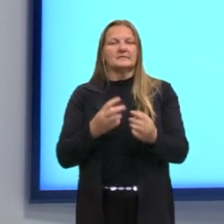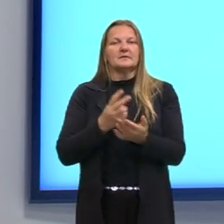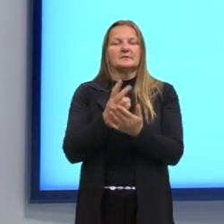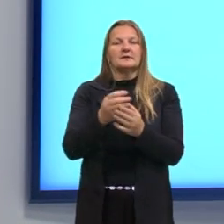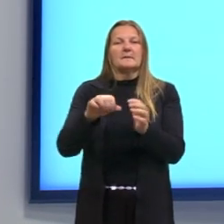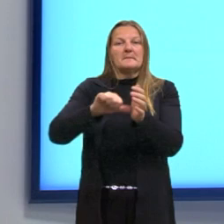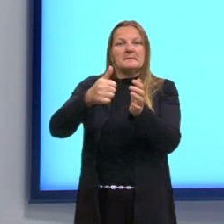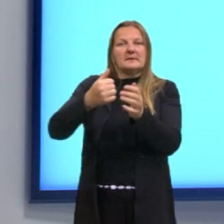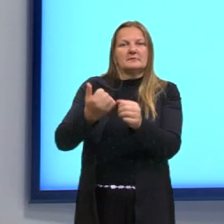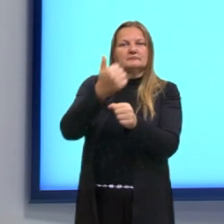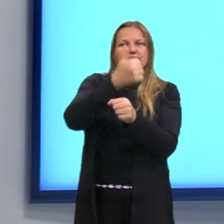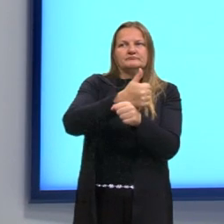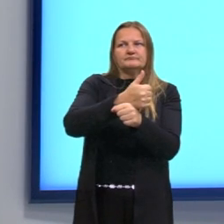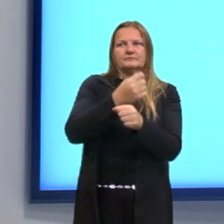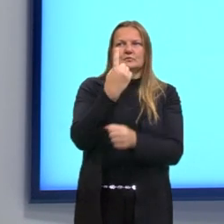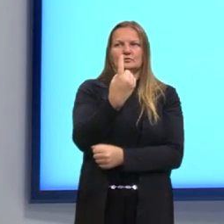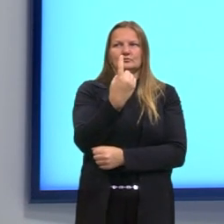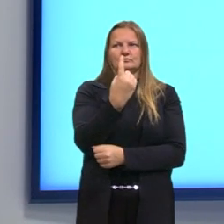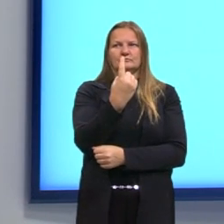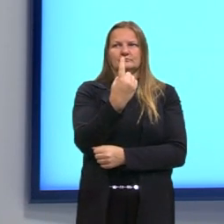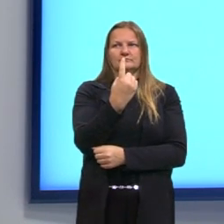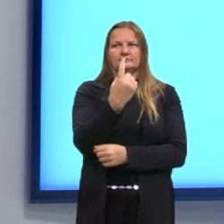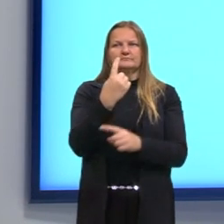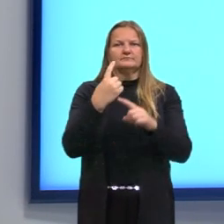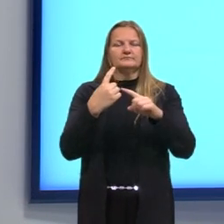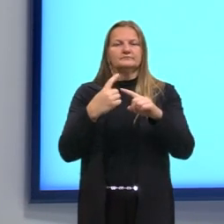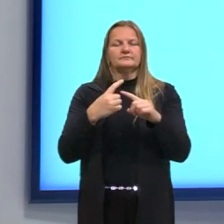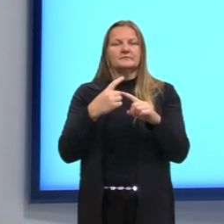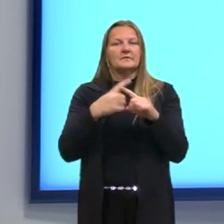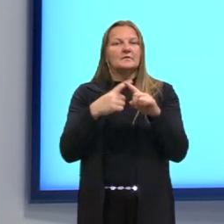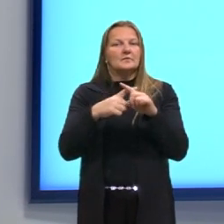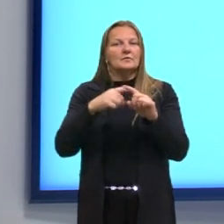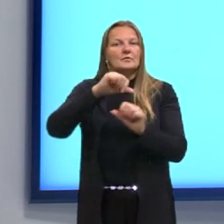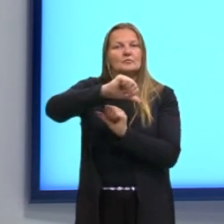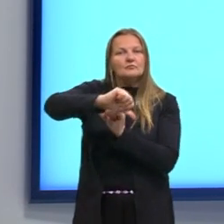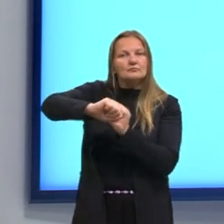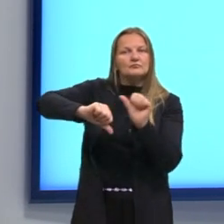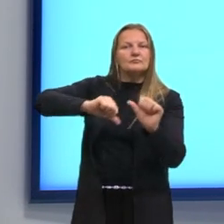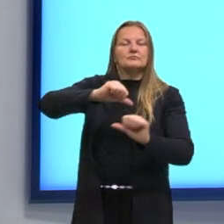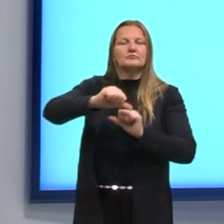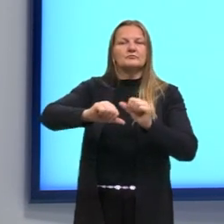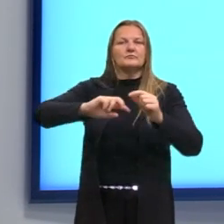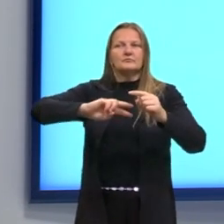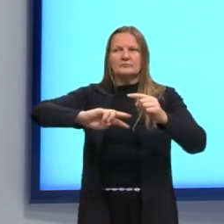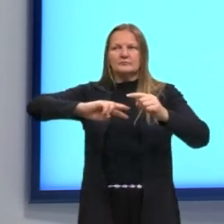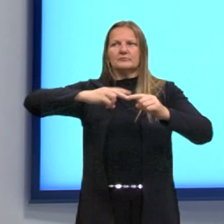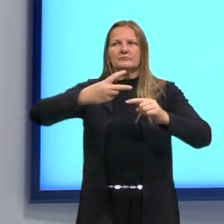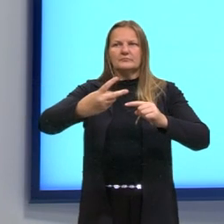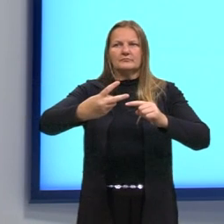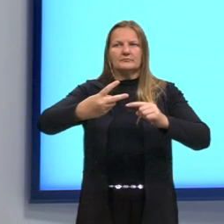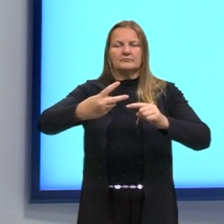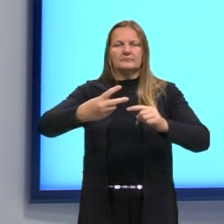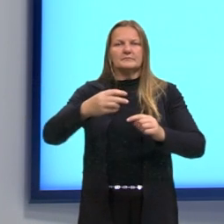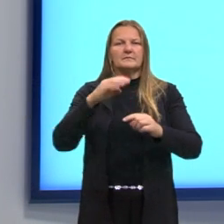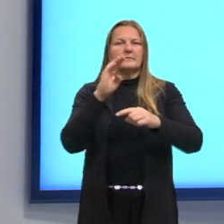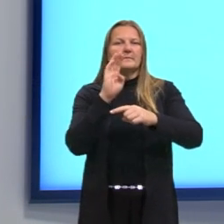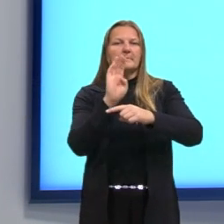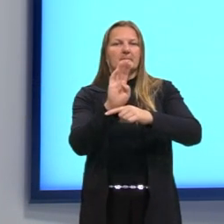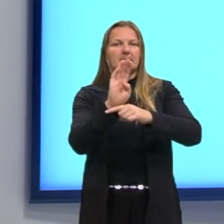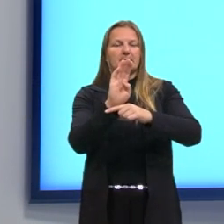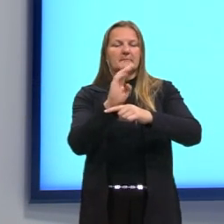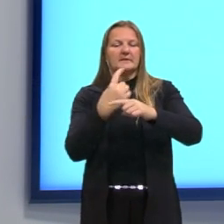primeira, que seria 1, e multiplicamos pelo inverso da segunda, que ficaria, então, B sobre